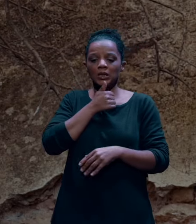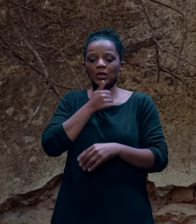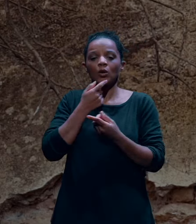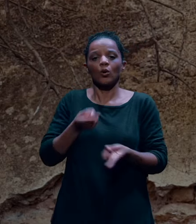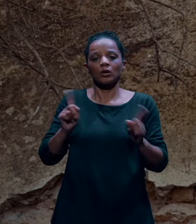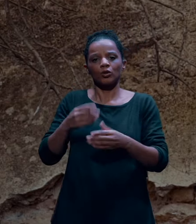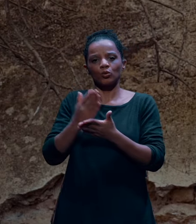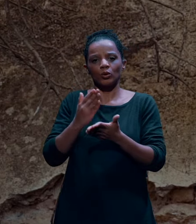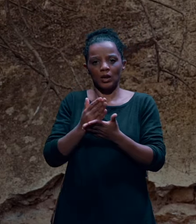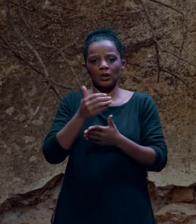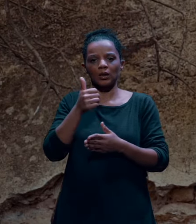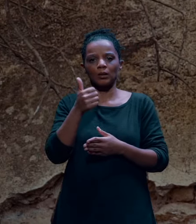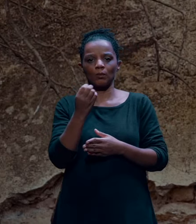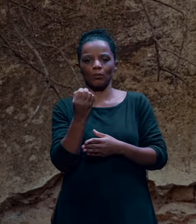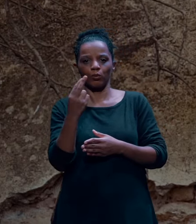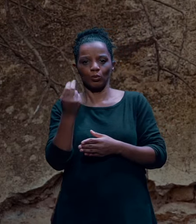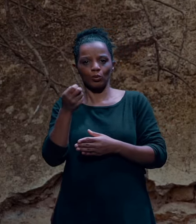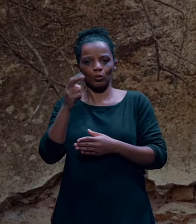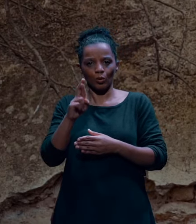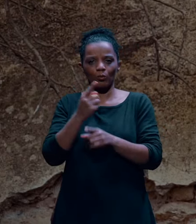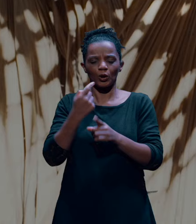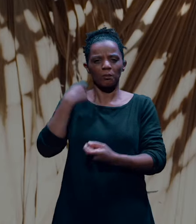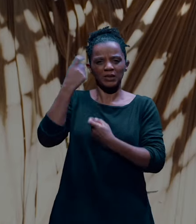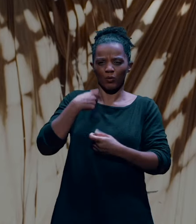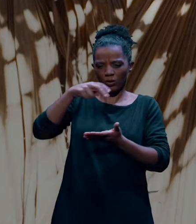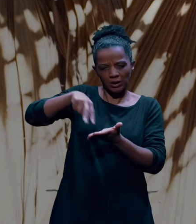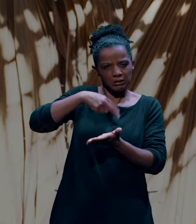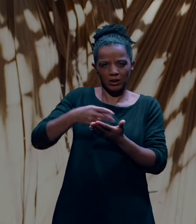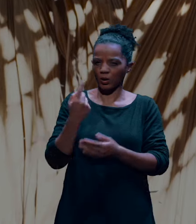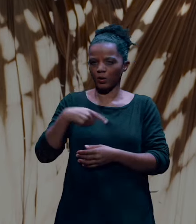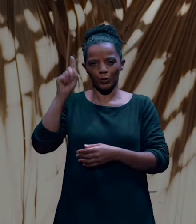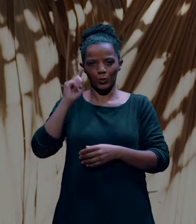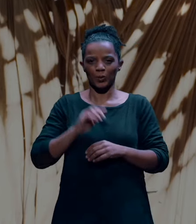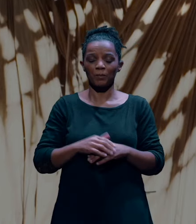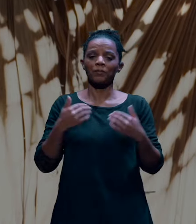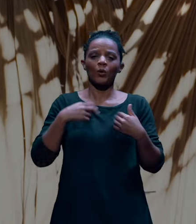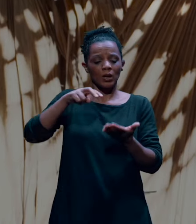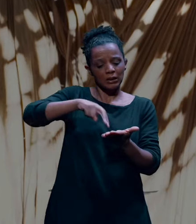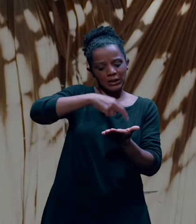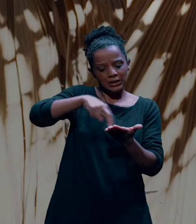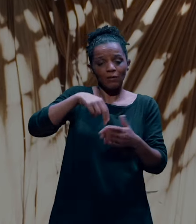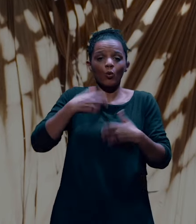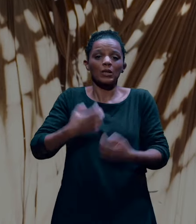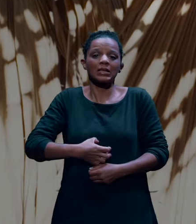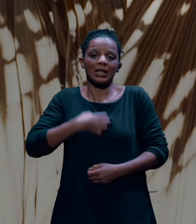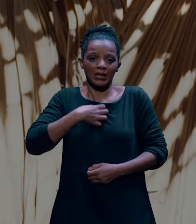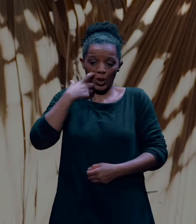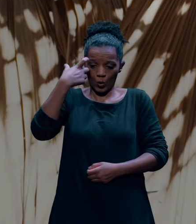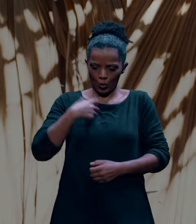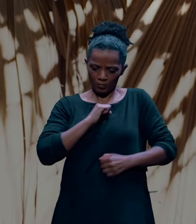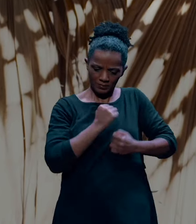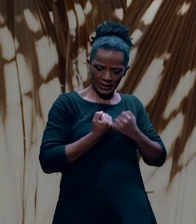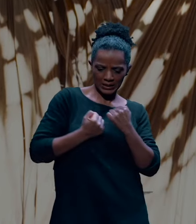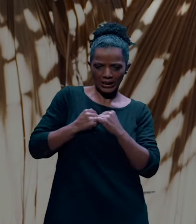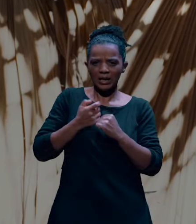decidi voltar a estudar butô porque eu achava que não estava a dançar. E que eu só dançava quando ou sentia o meu corpo